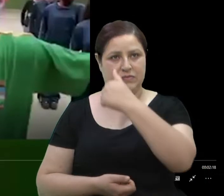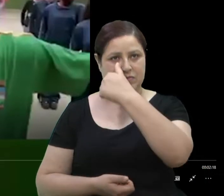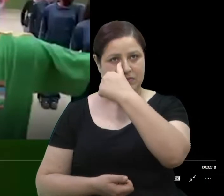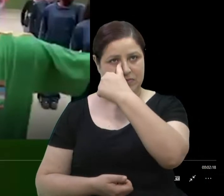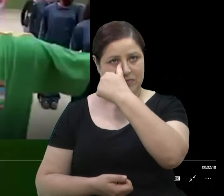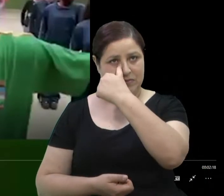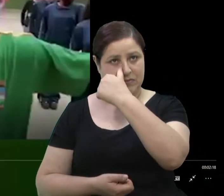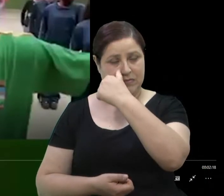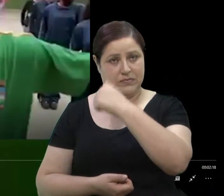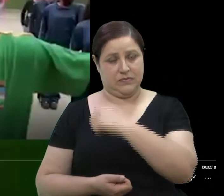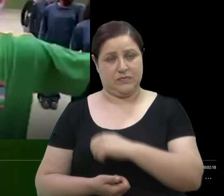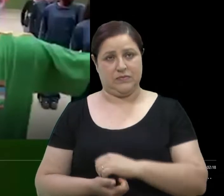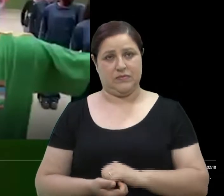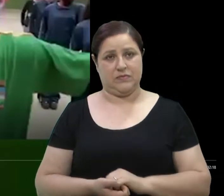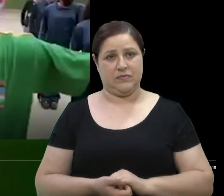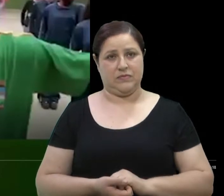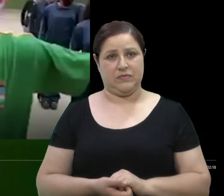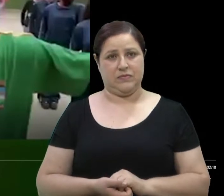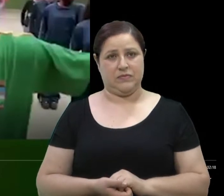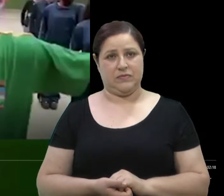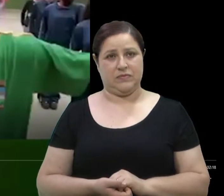É barbadinha rápido.